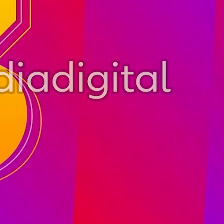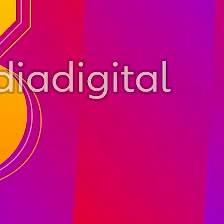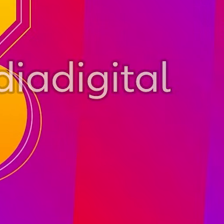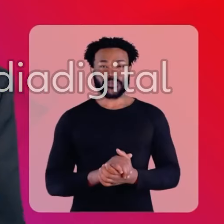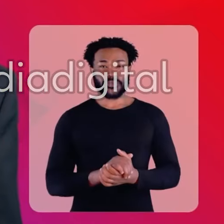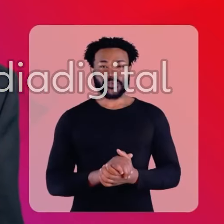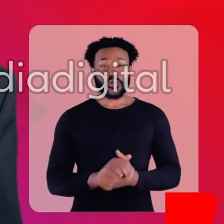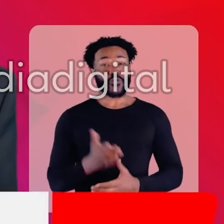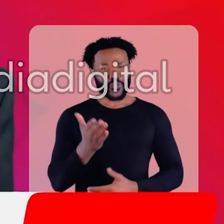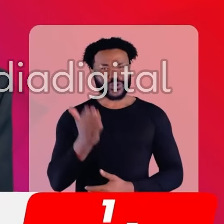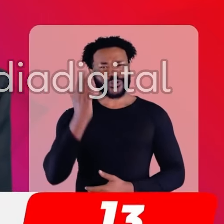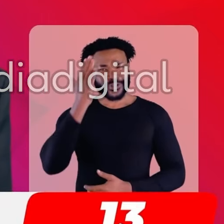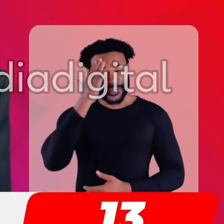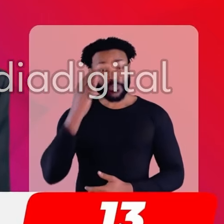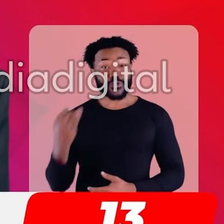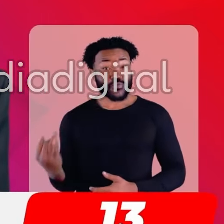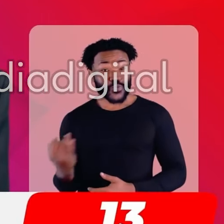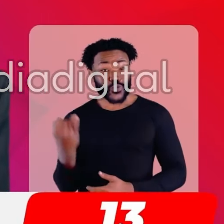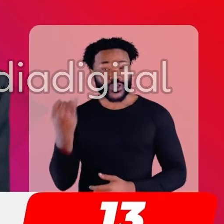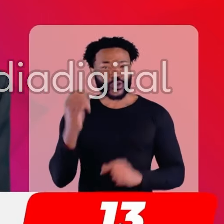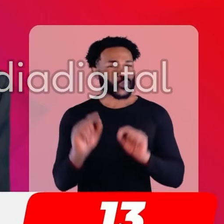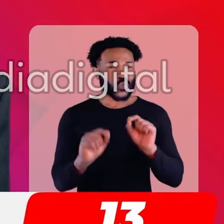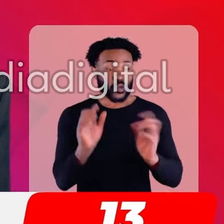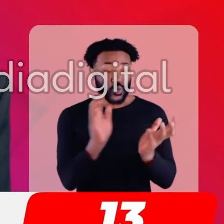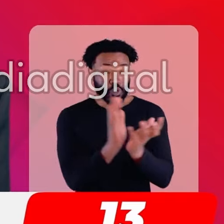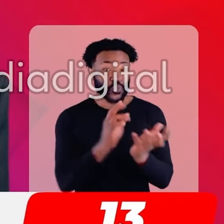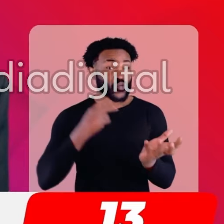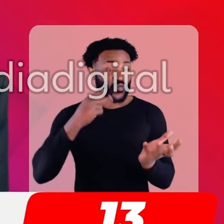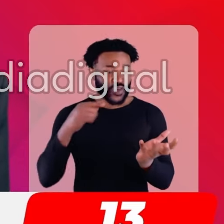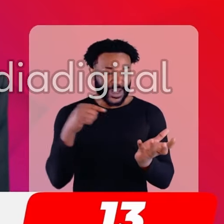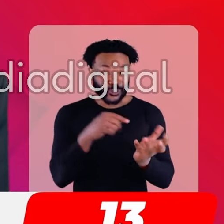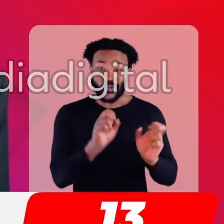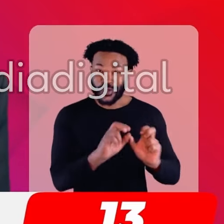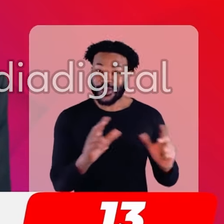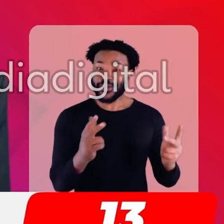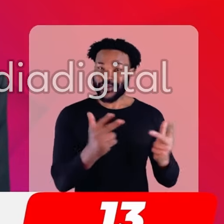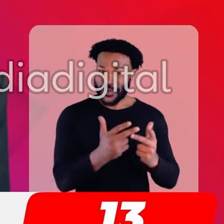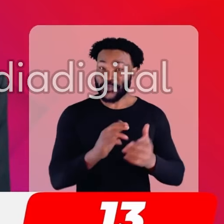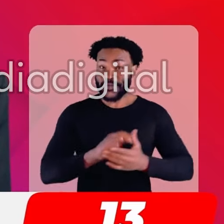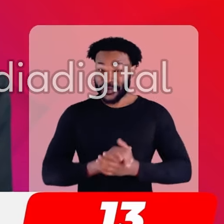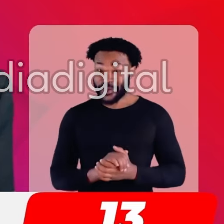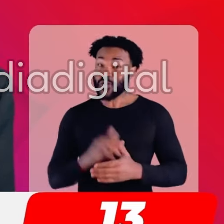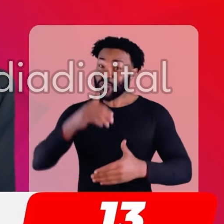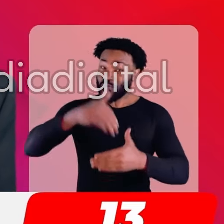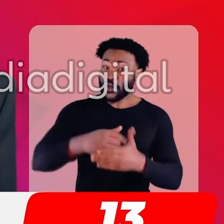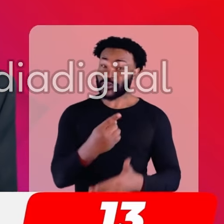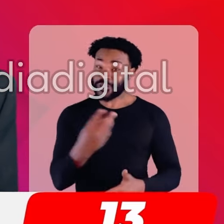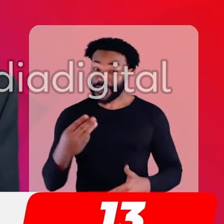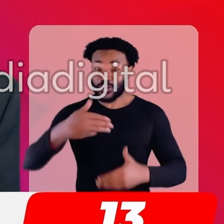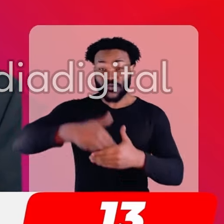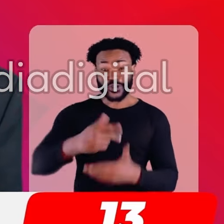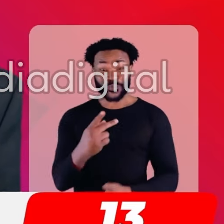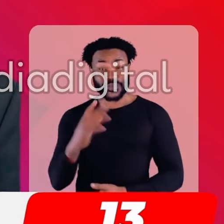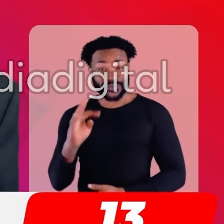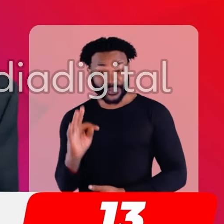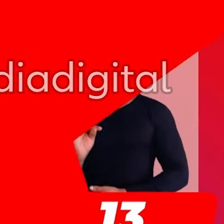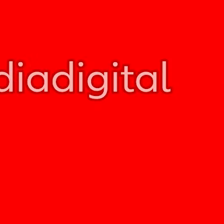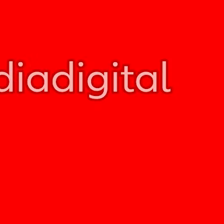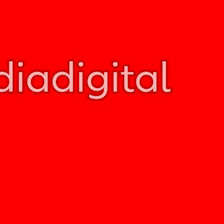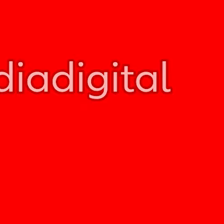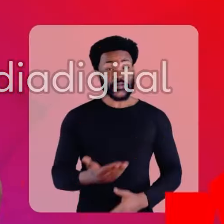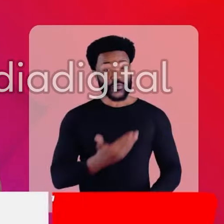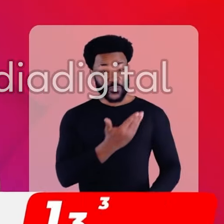Você sabe como é importante ter uma bancada forte na Câmara Municipal. Vote 13. Vote PT.